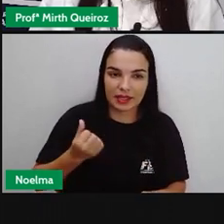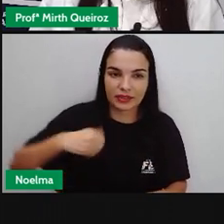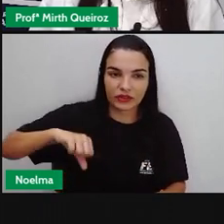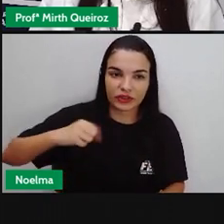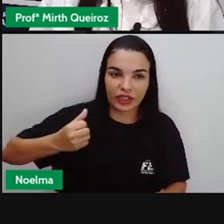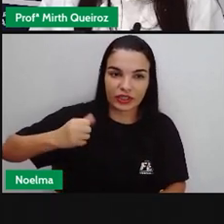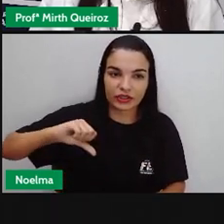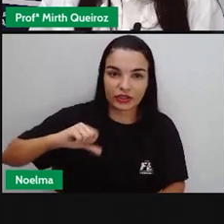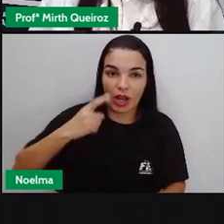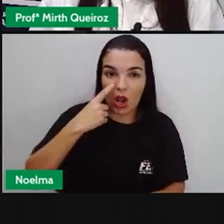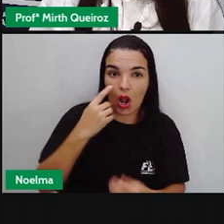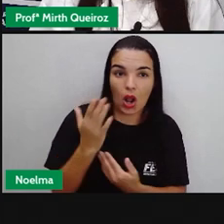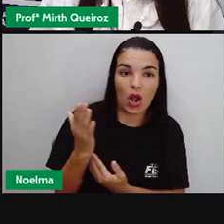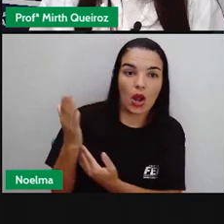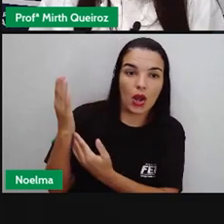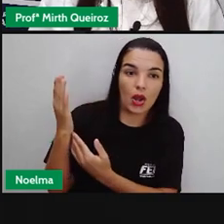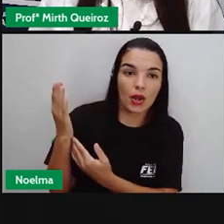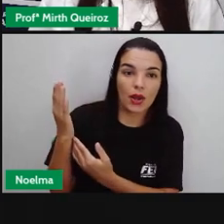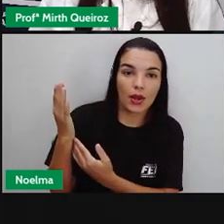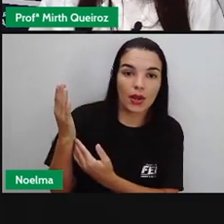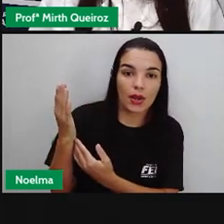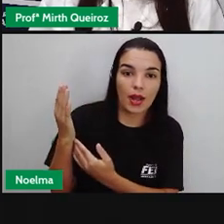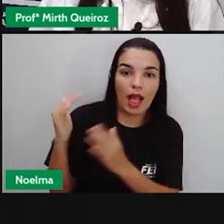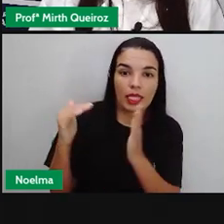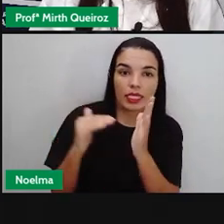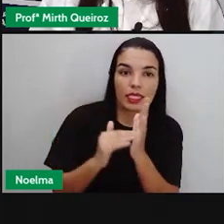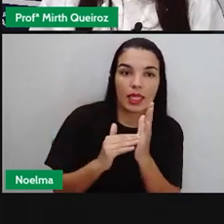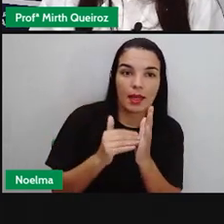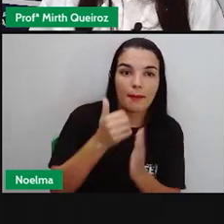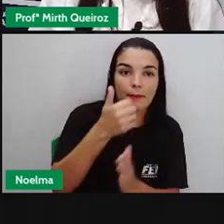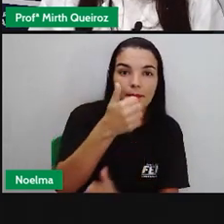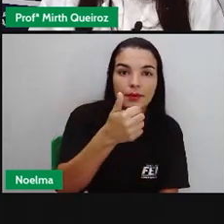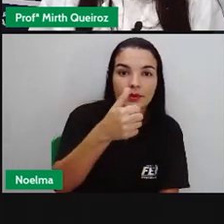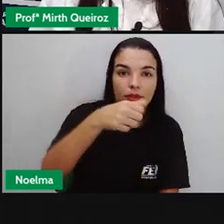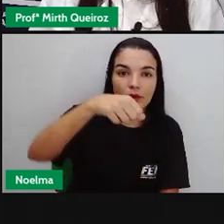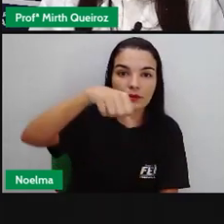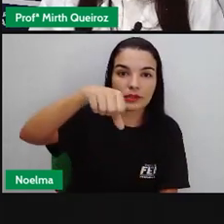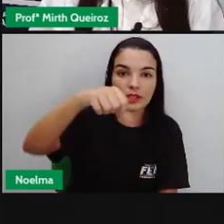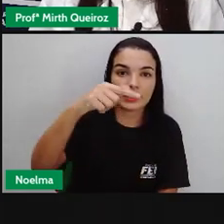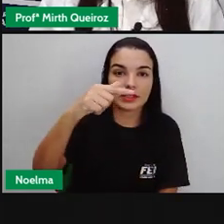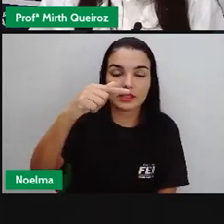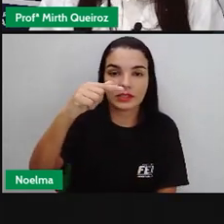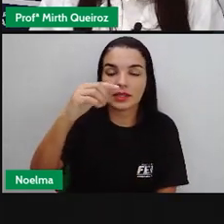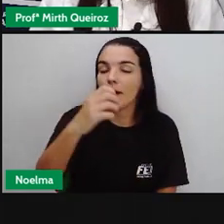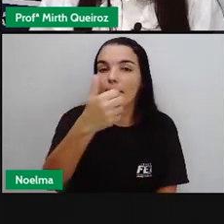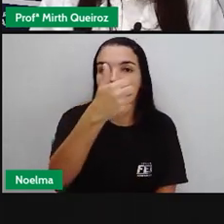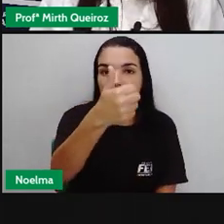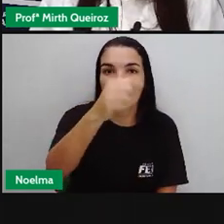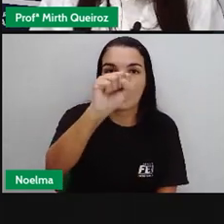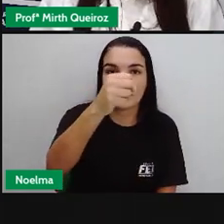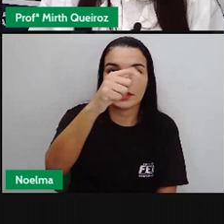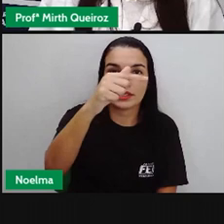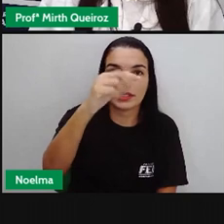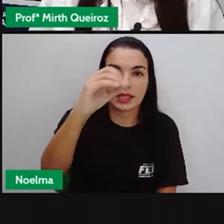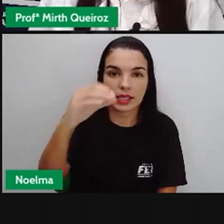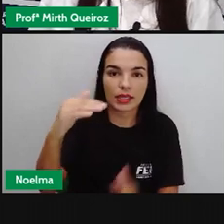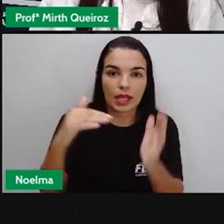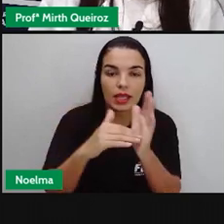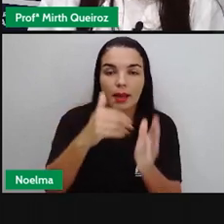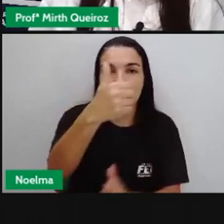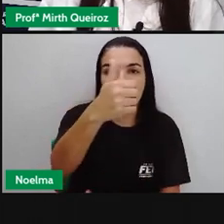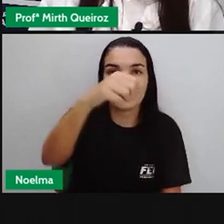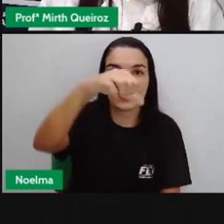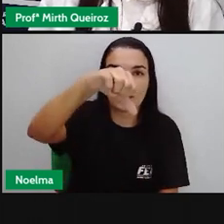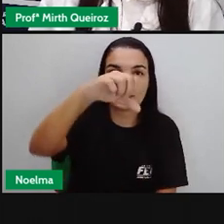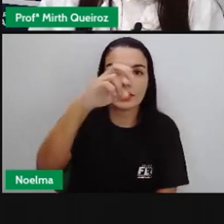1870 até 1953, tendo um total aí de quase 5 milhões, né,